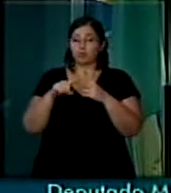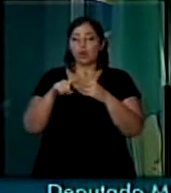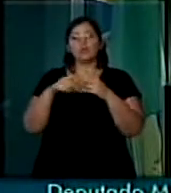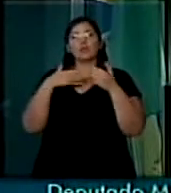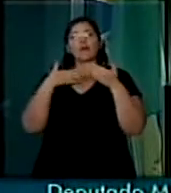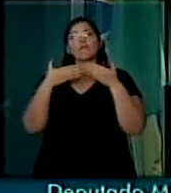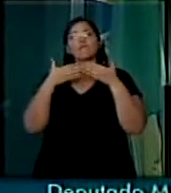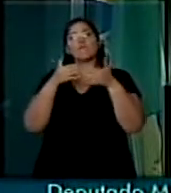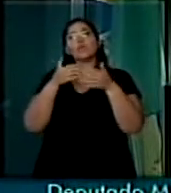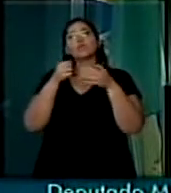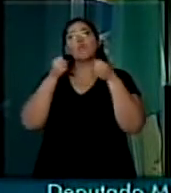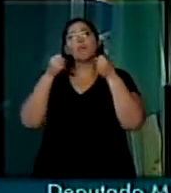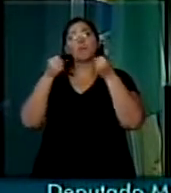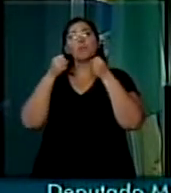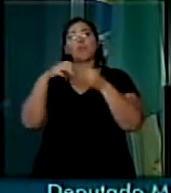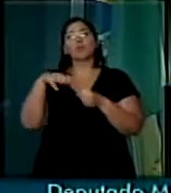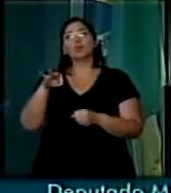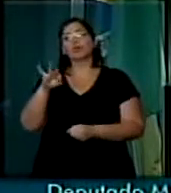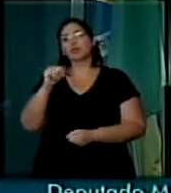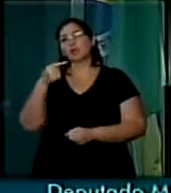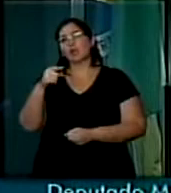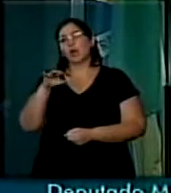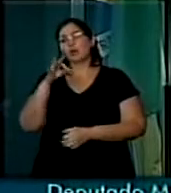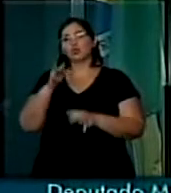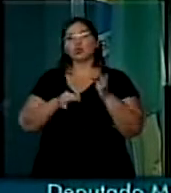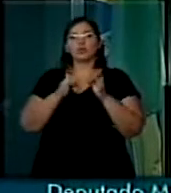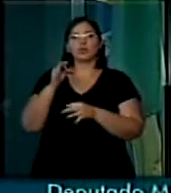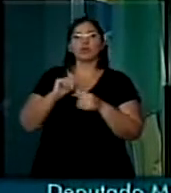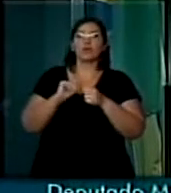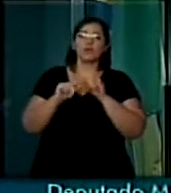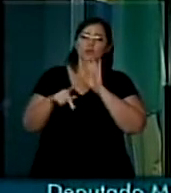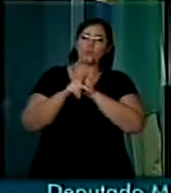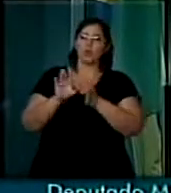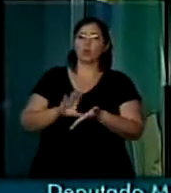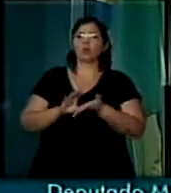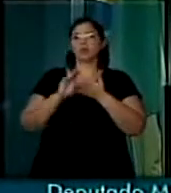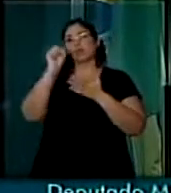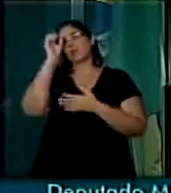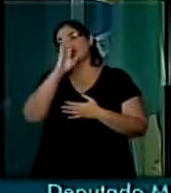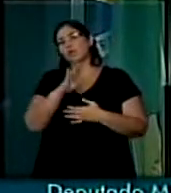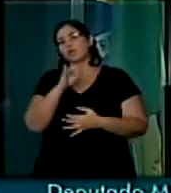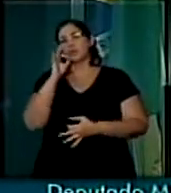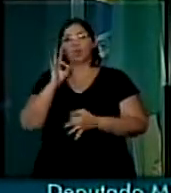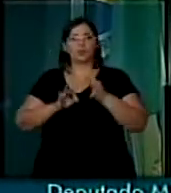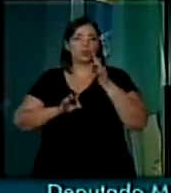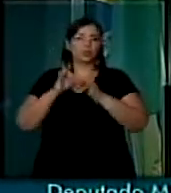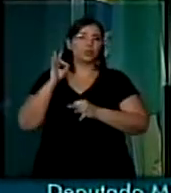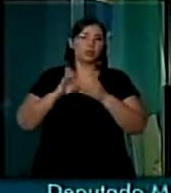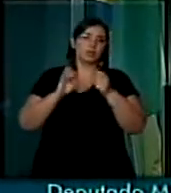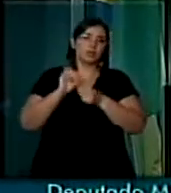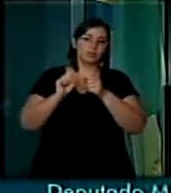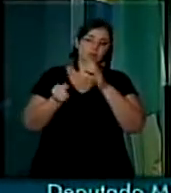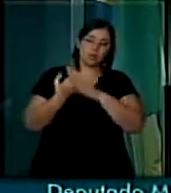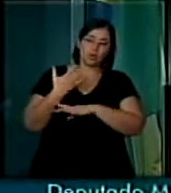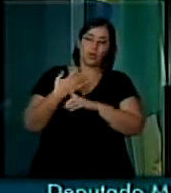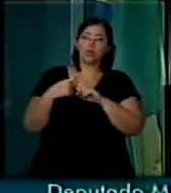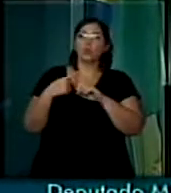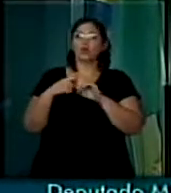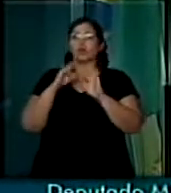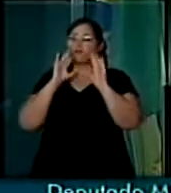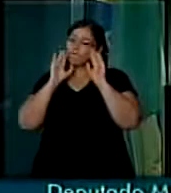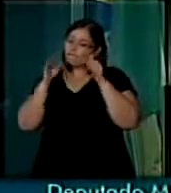mutirão da justiça, que foi promovido pelo Conselho Nacional de Justiça, no que diz